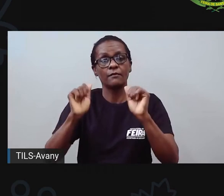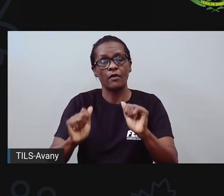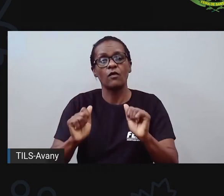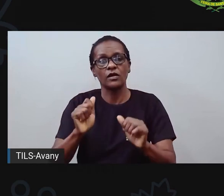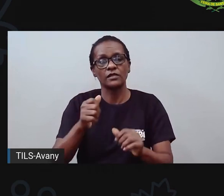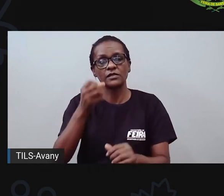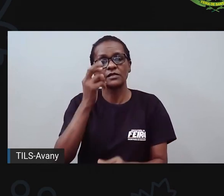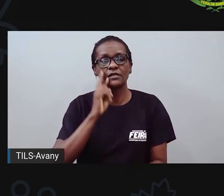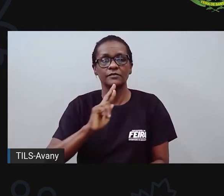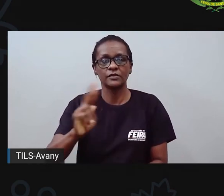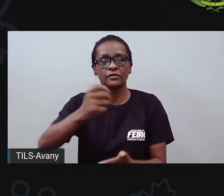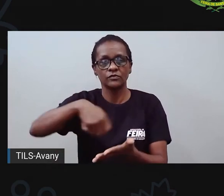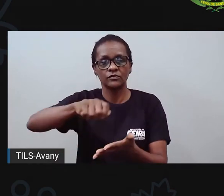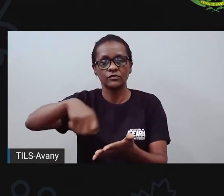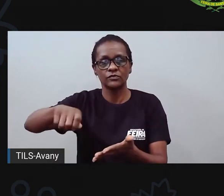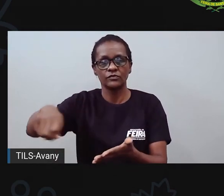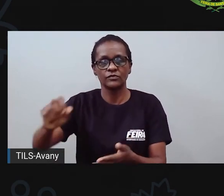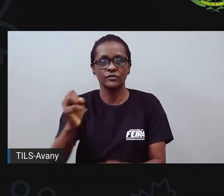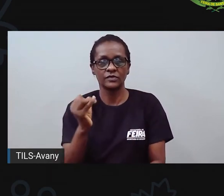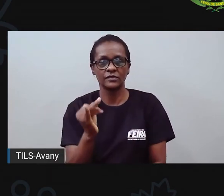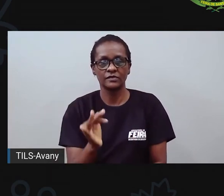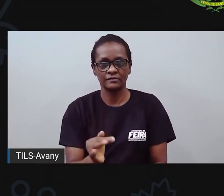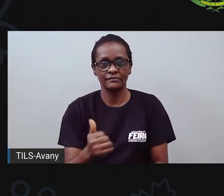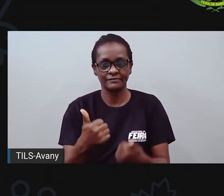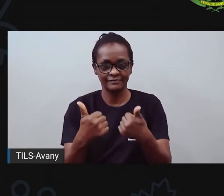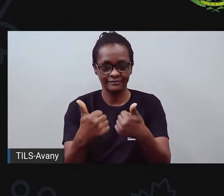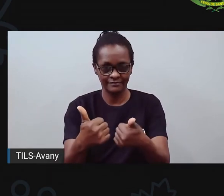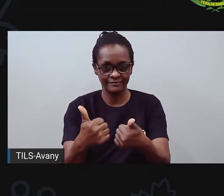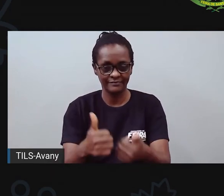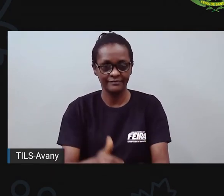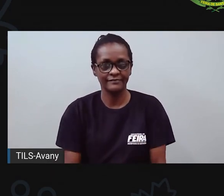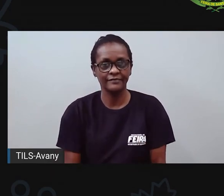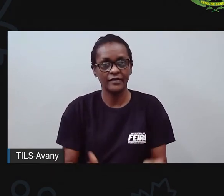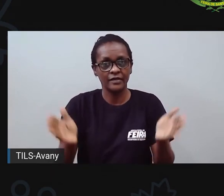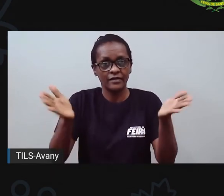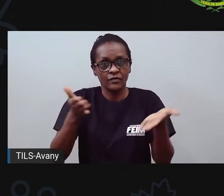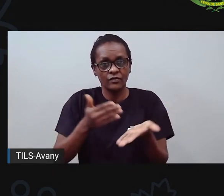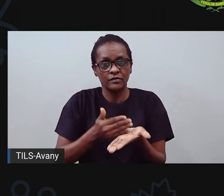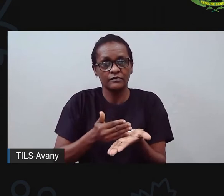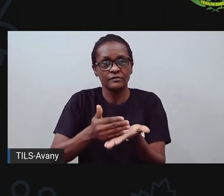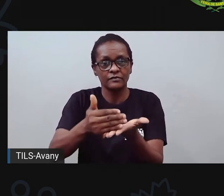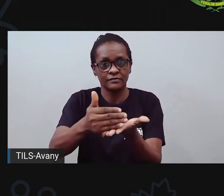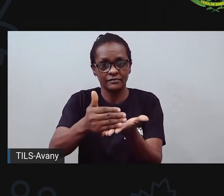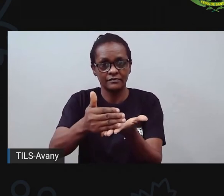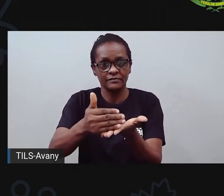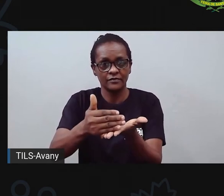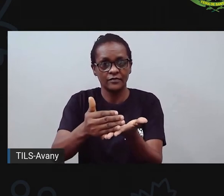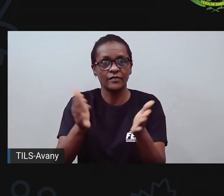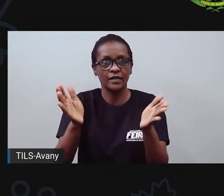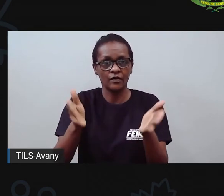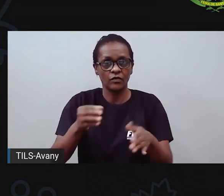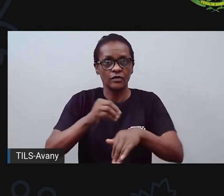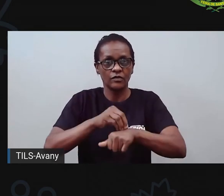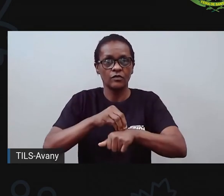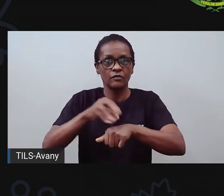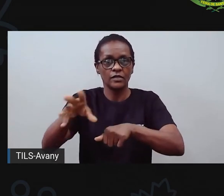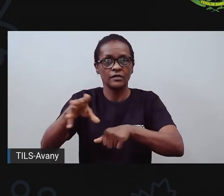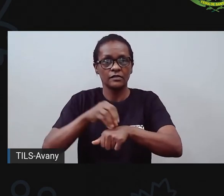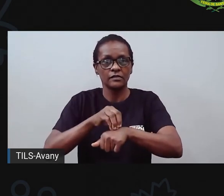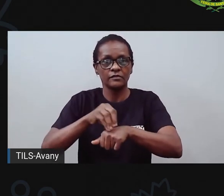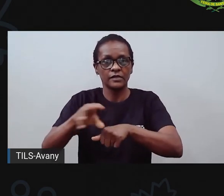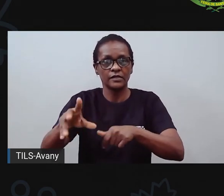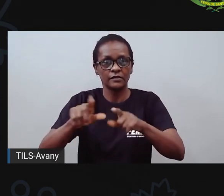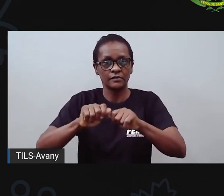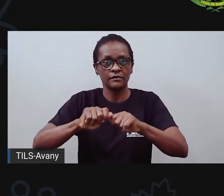compartilha aí nas aulas da Pró-Maria. Vamos começar? Vamos sim. A Pró vai compartilhar o slide aqui. A nossa aula